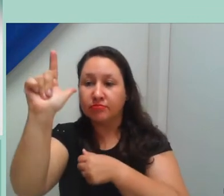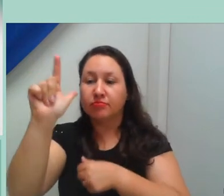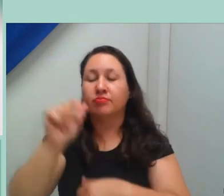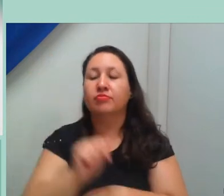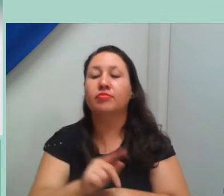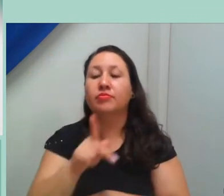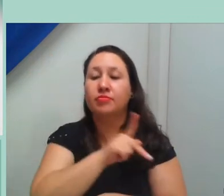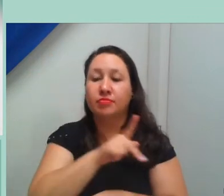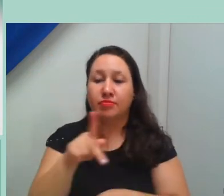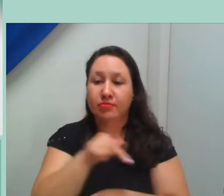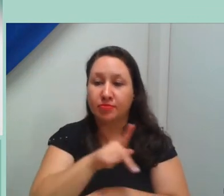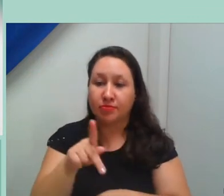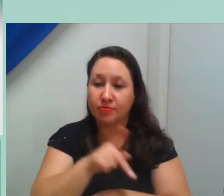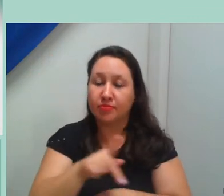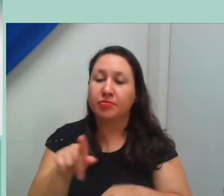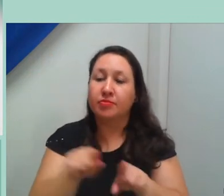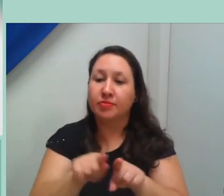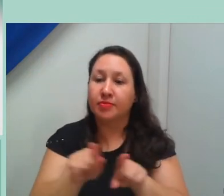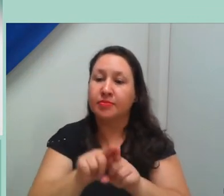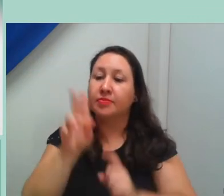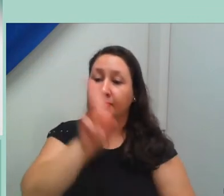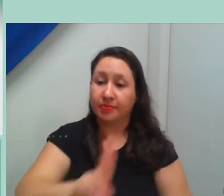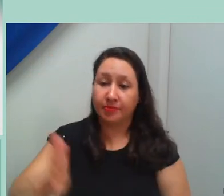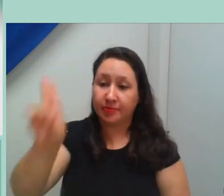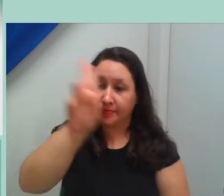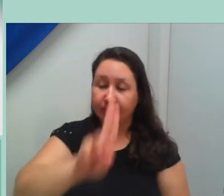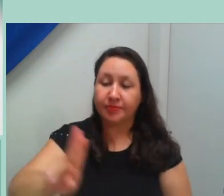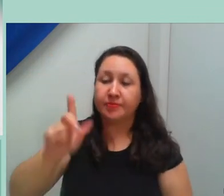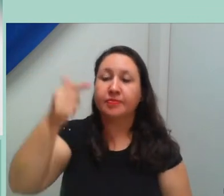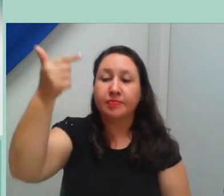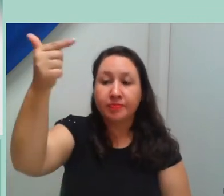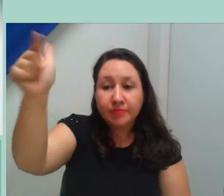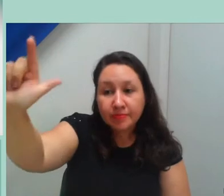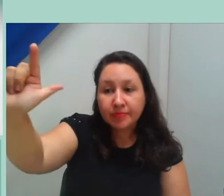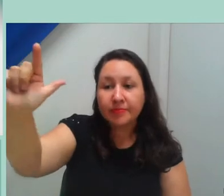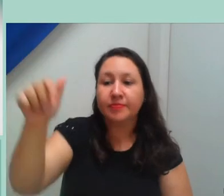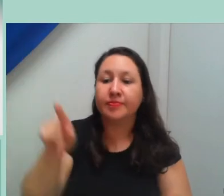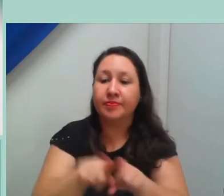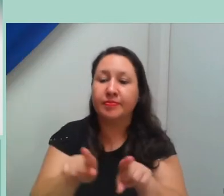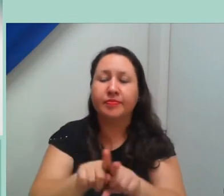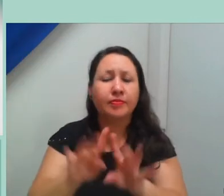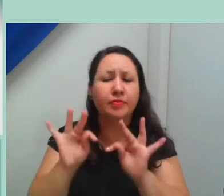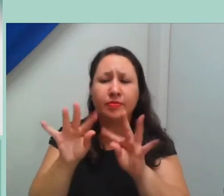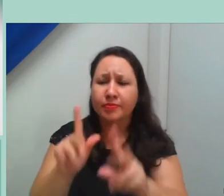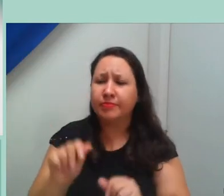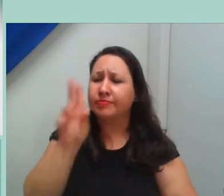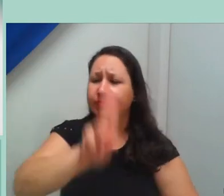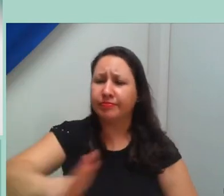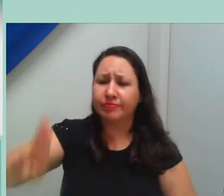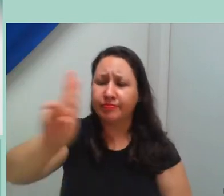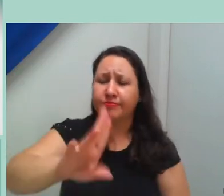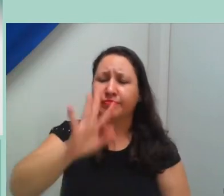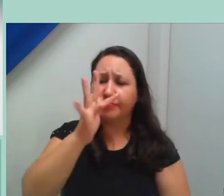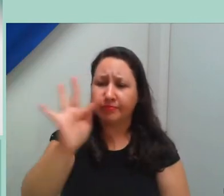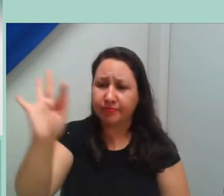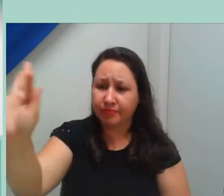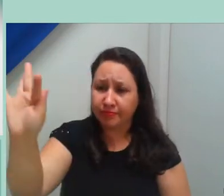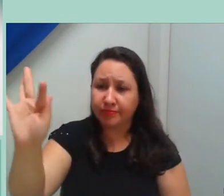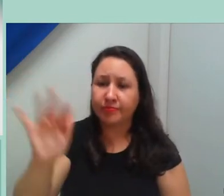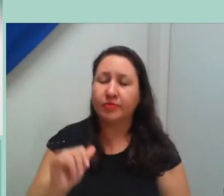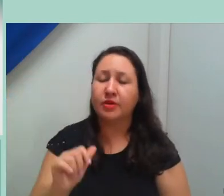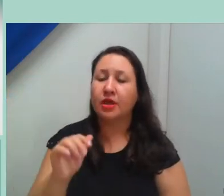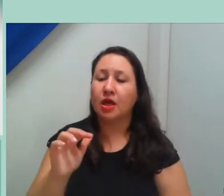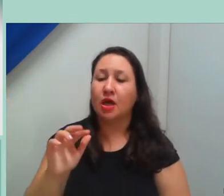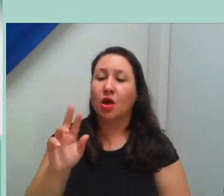a professora doutora Helena Castro, também da Universidade Federal Fluminense, e que será mediada pelo professor doutor